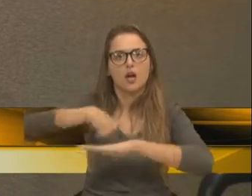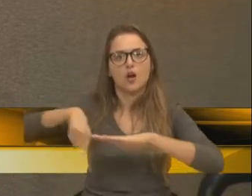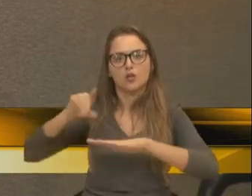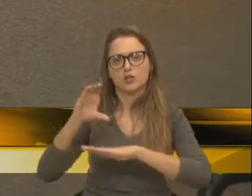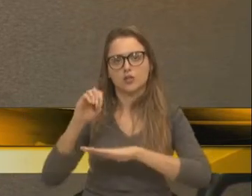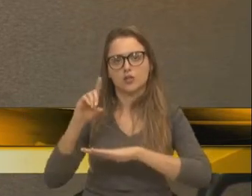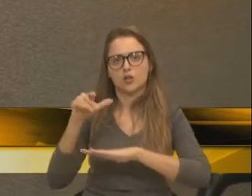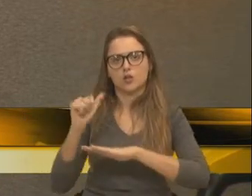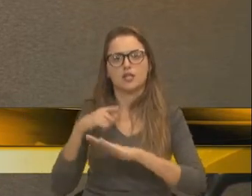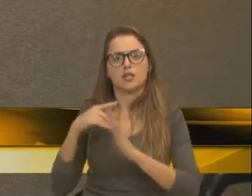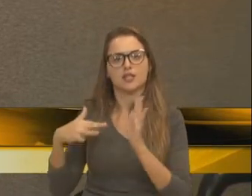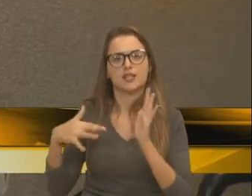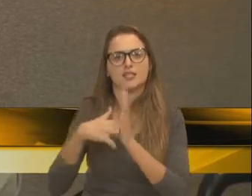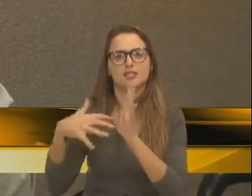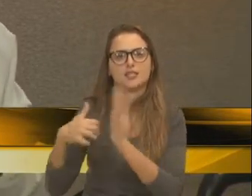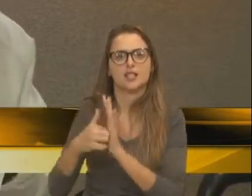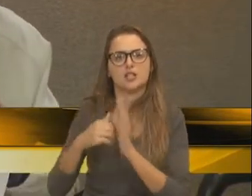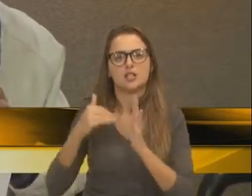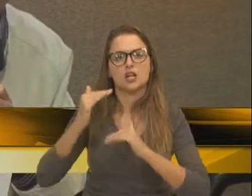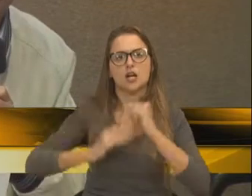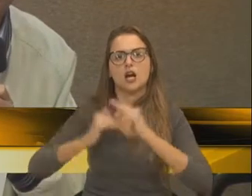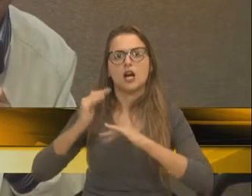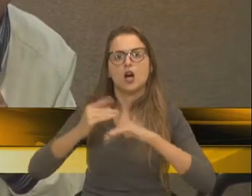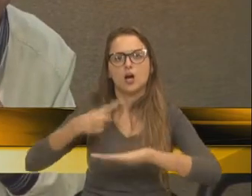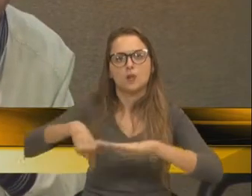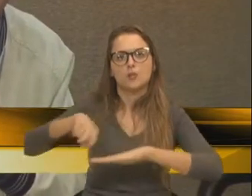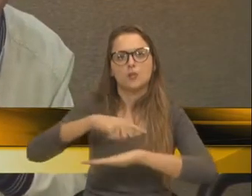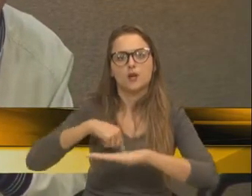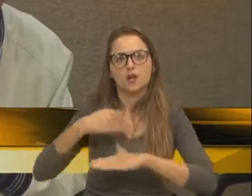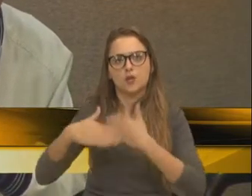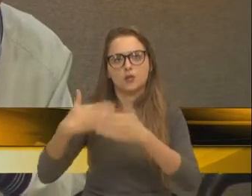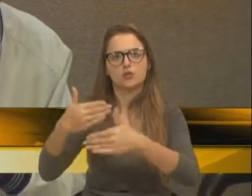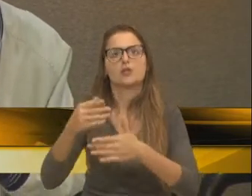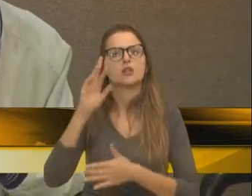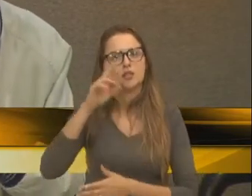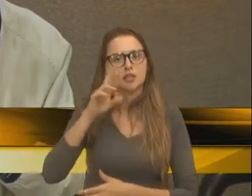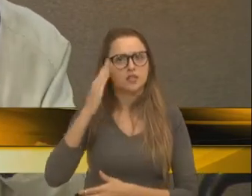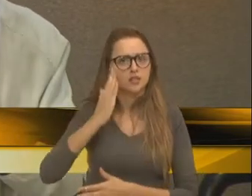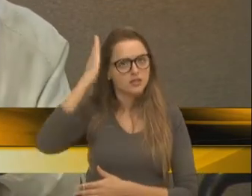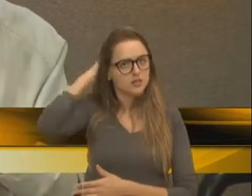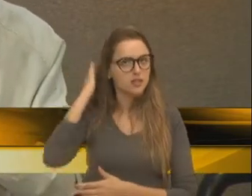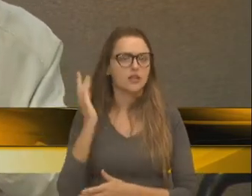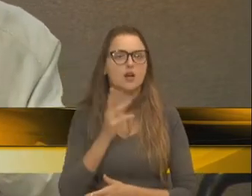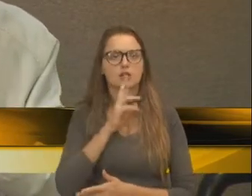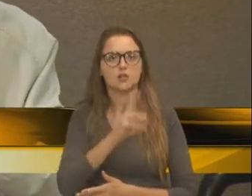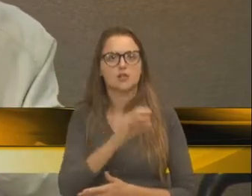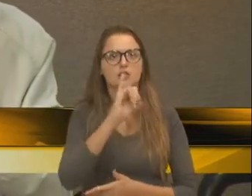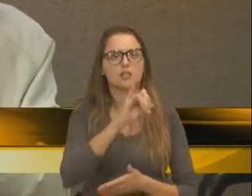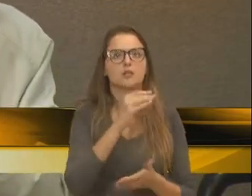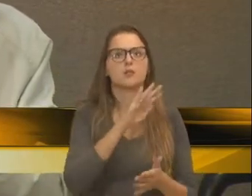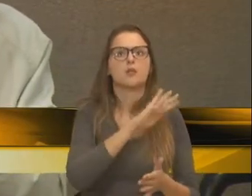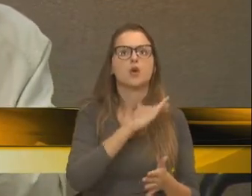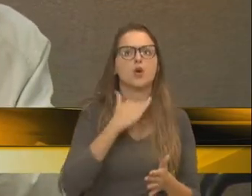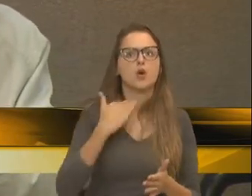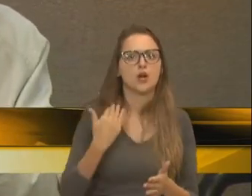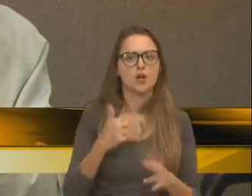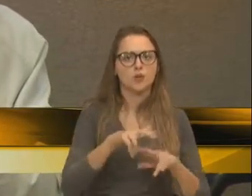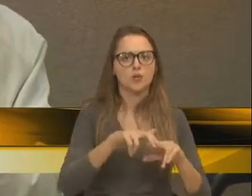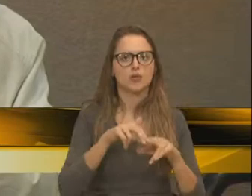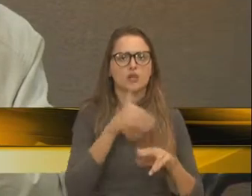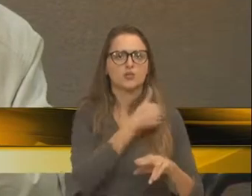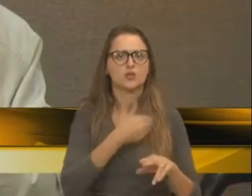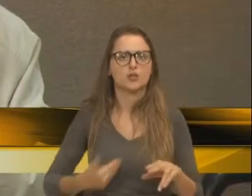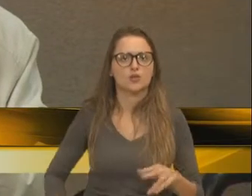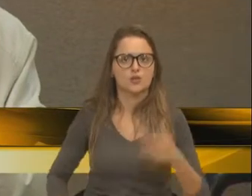tem acidente frequente, a obra está em andamento. O prefeito Caxias, Daniel Guerra, respondeu. Se perderam vidas por governos anteriores que